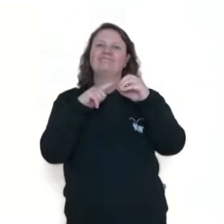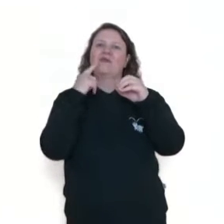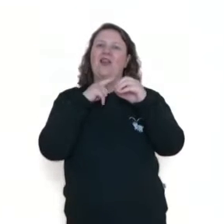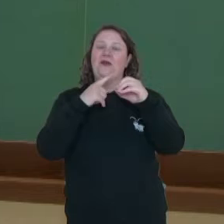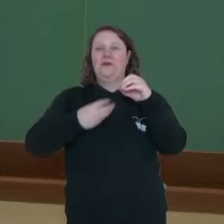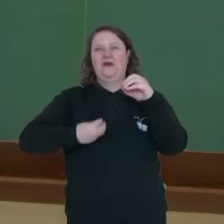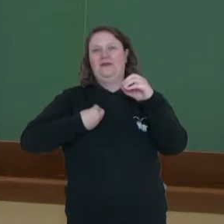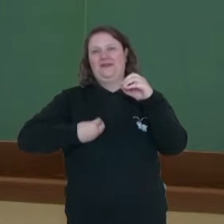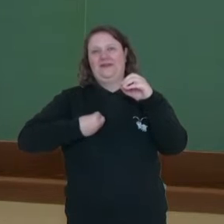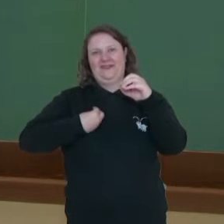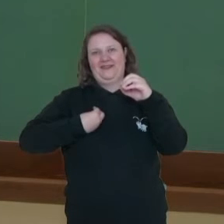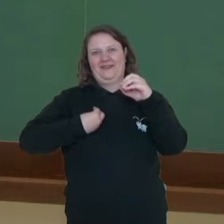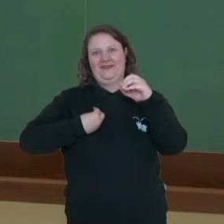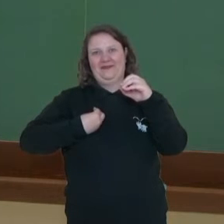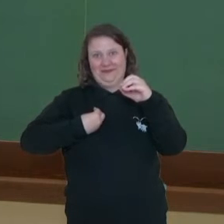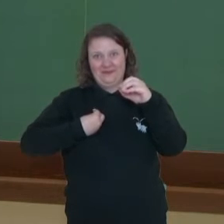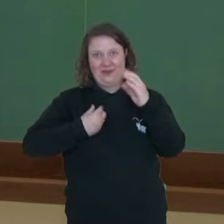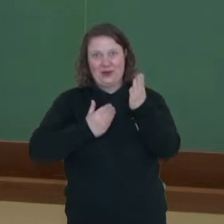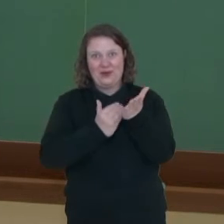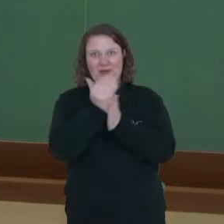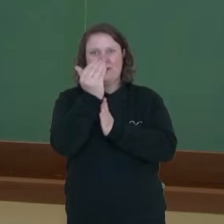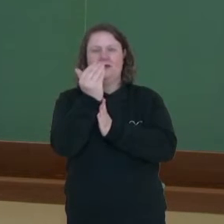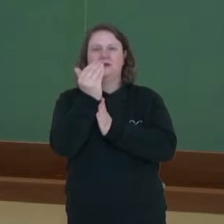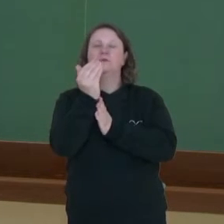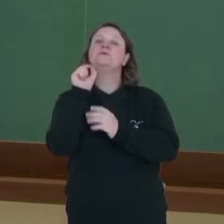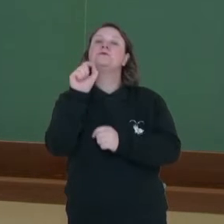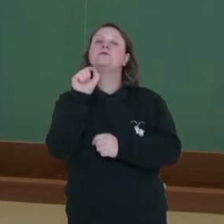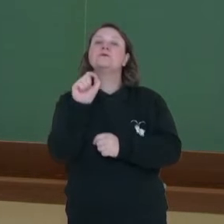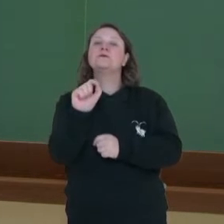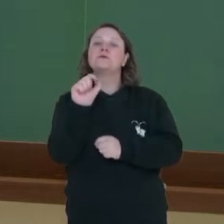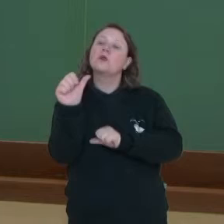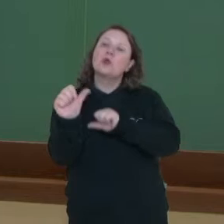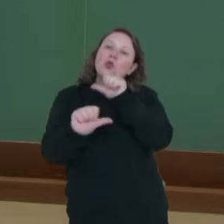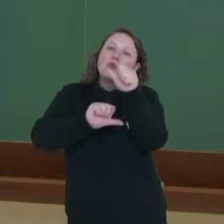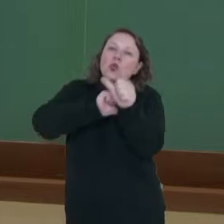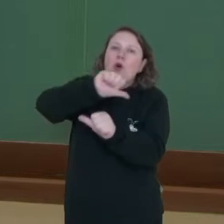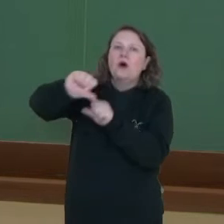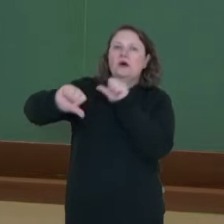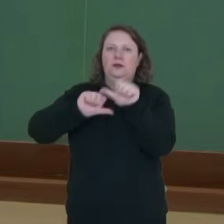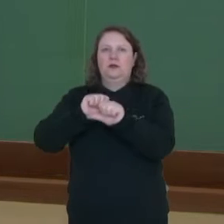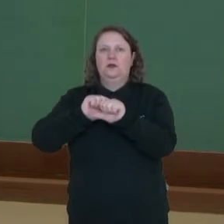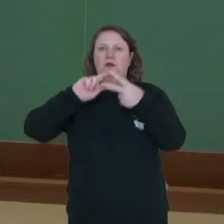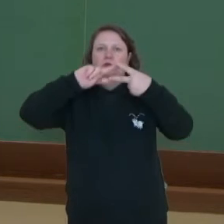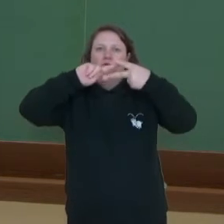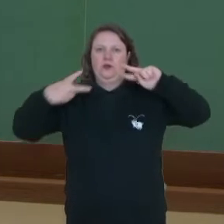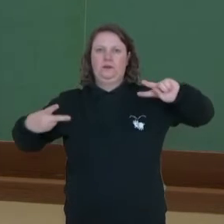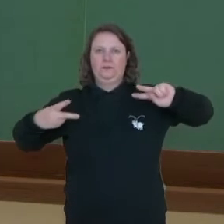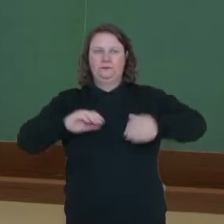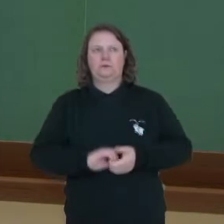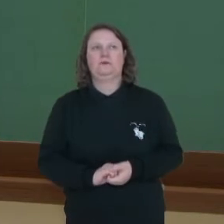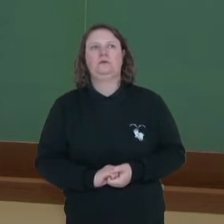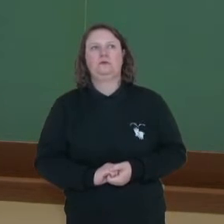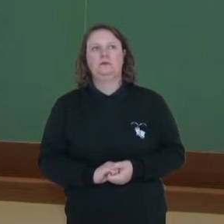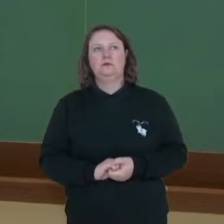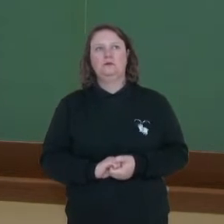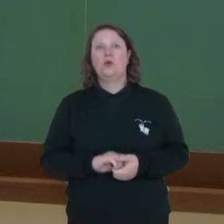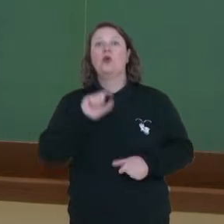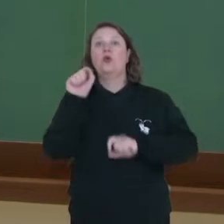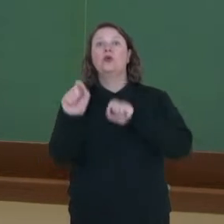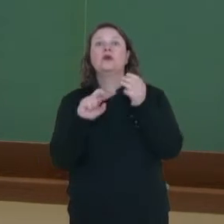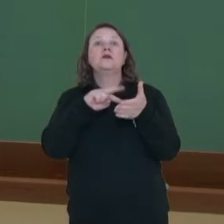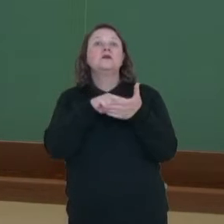óvulo, gameta feminino. Então, ocorre essa troca de gametas, troca de material genético. Tá. Agora, o que é